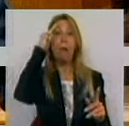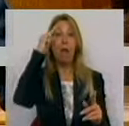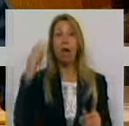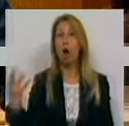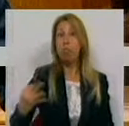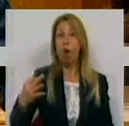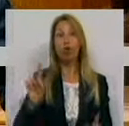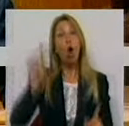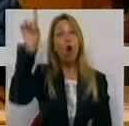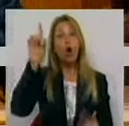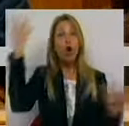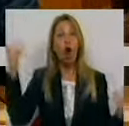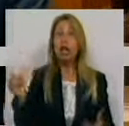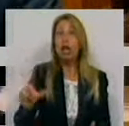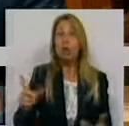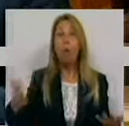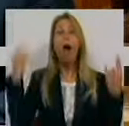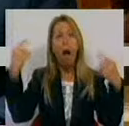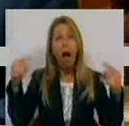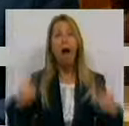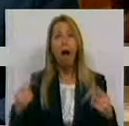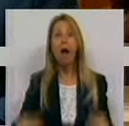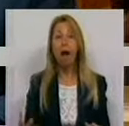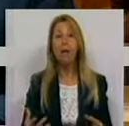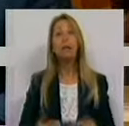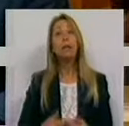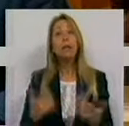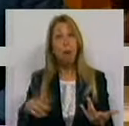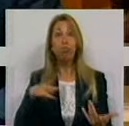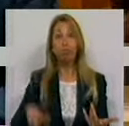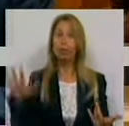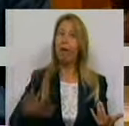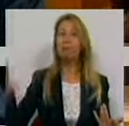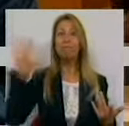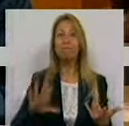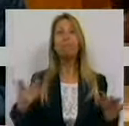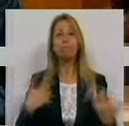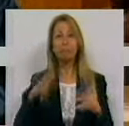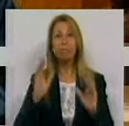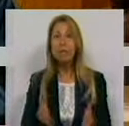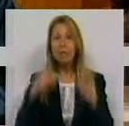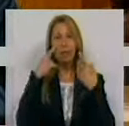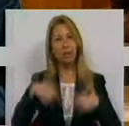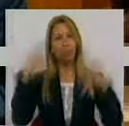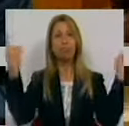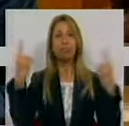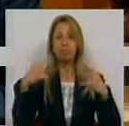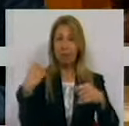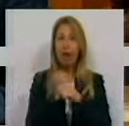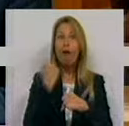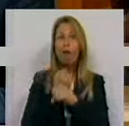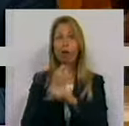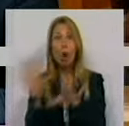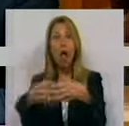Mas há acima de tudo Portugal. E aqui temos de salientar o magnífico trabalho das entidades regionais de turismo. Todos os dias,